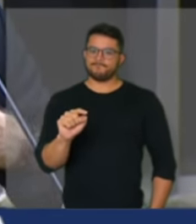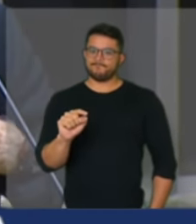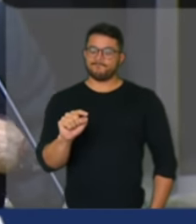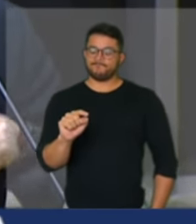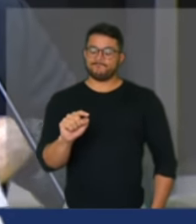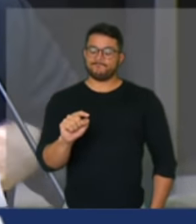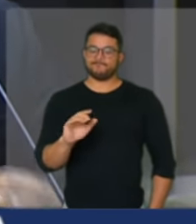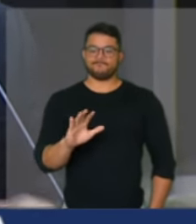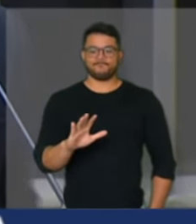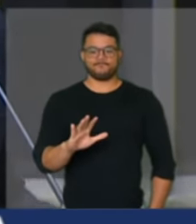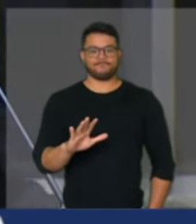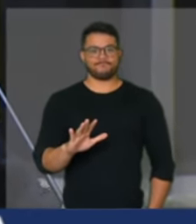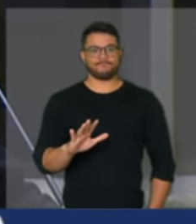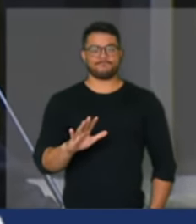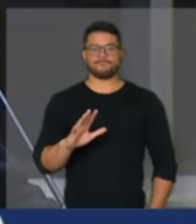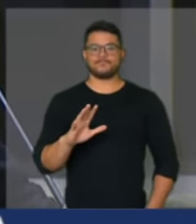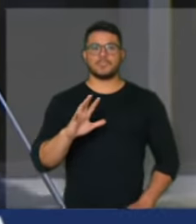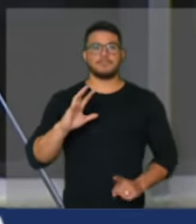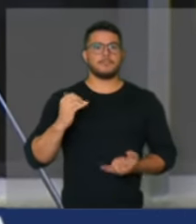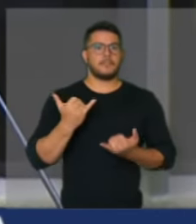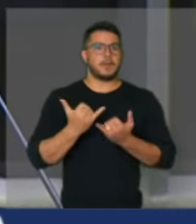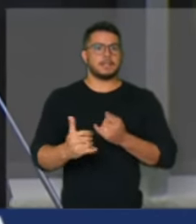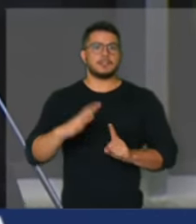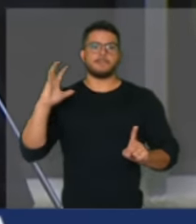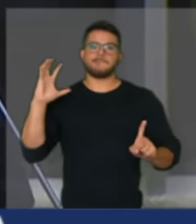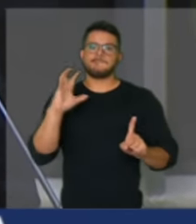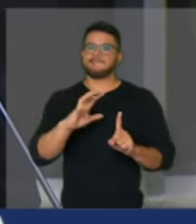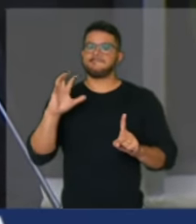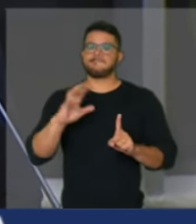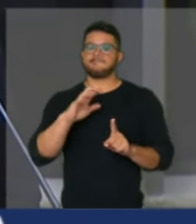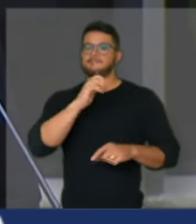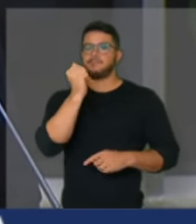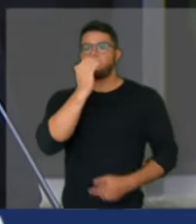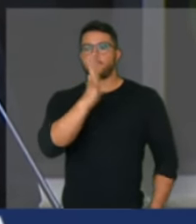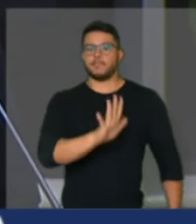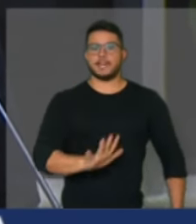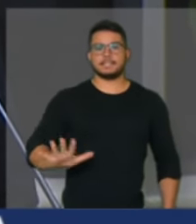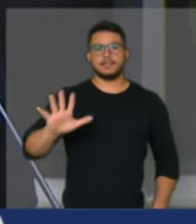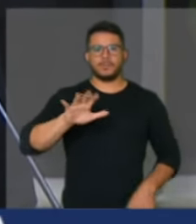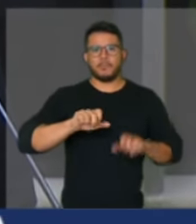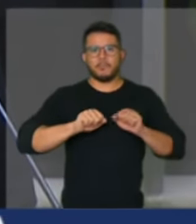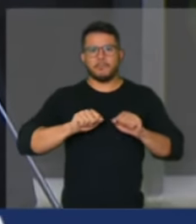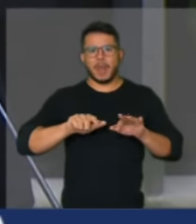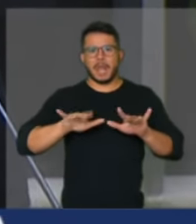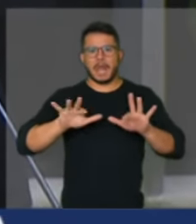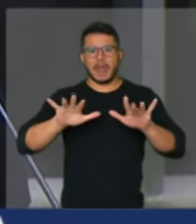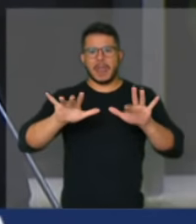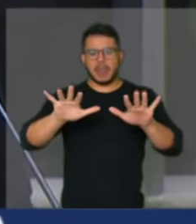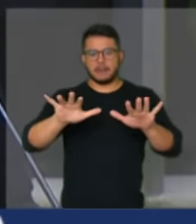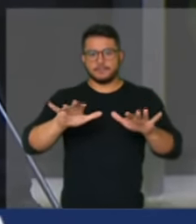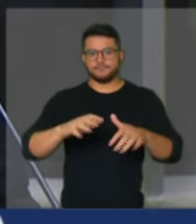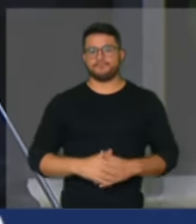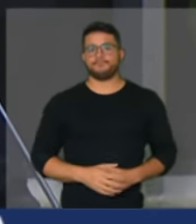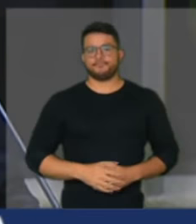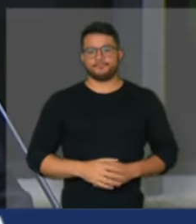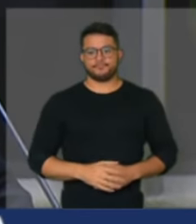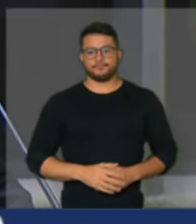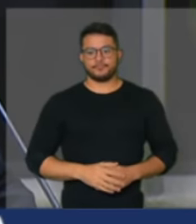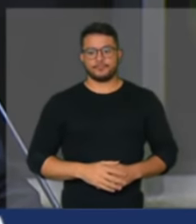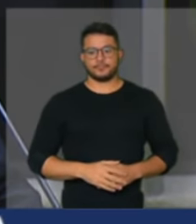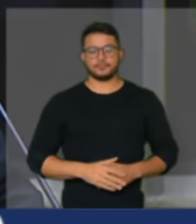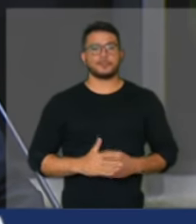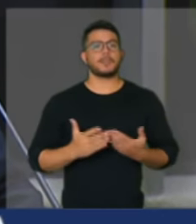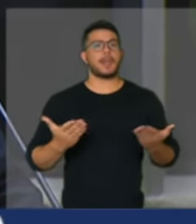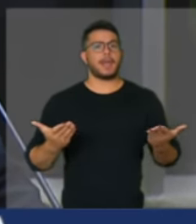tomou o Brasil. Tomou o Brasil e essa última agora de Paulo